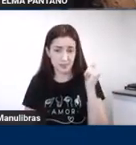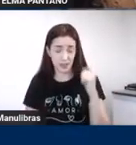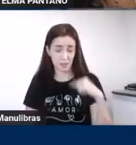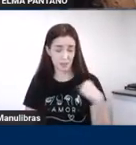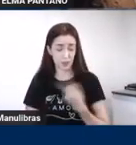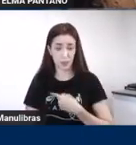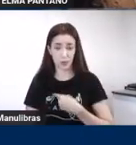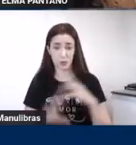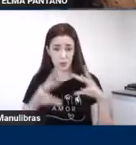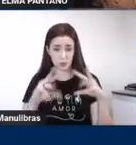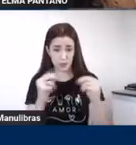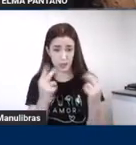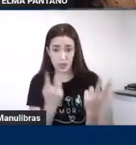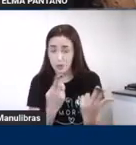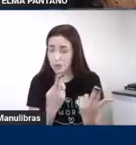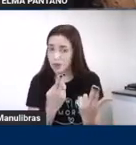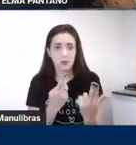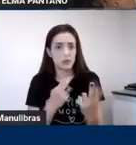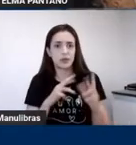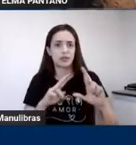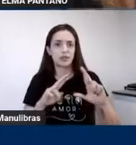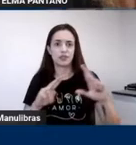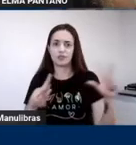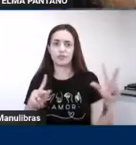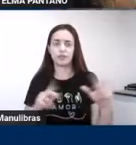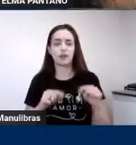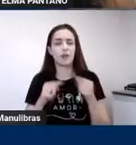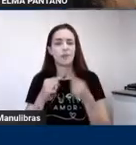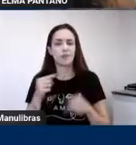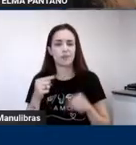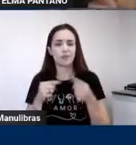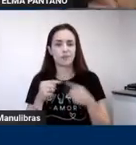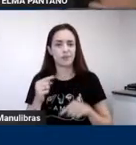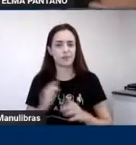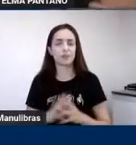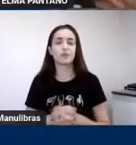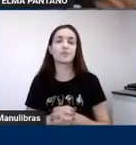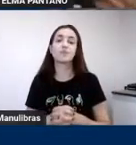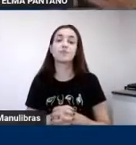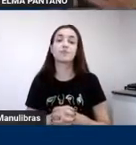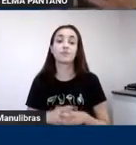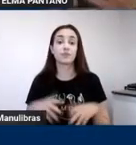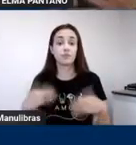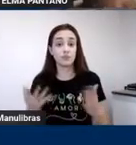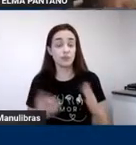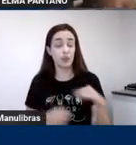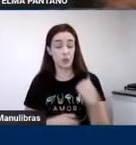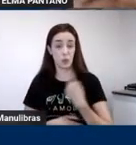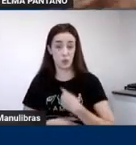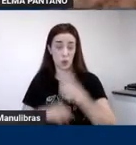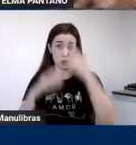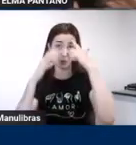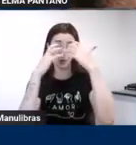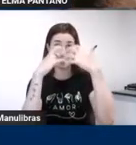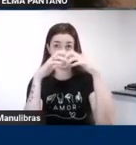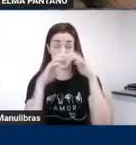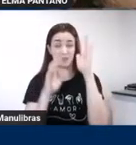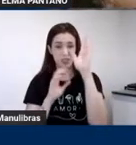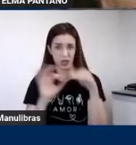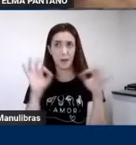parte do princípio do cérebro não vem pré-programado. Essa programação do cérebro acontece